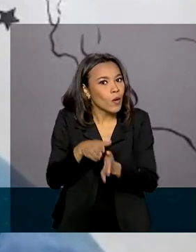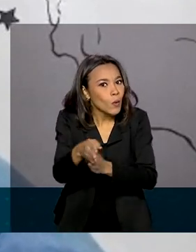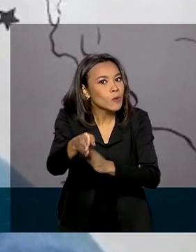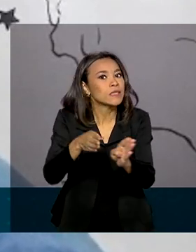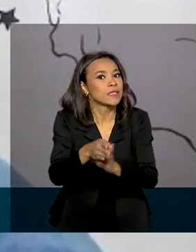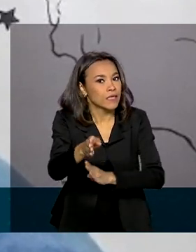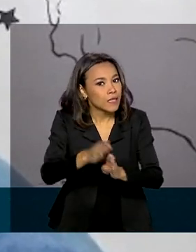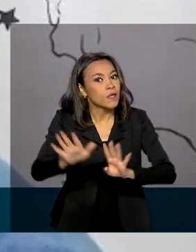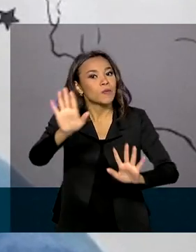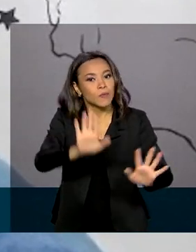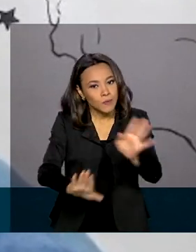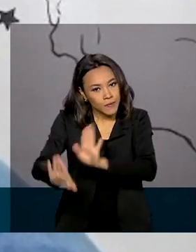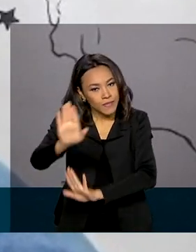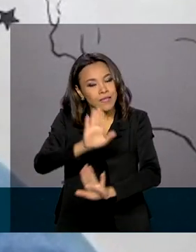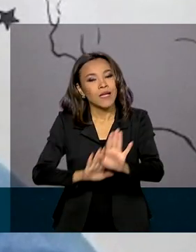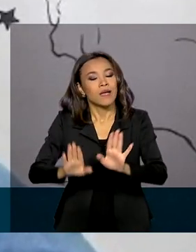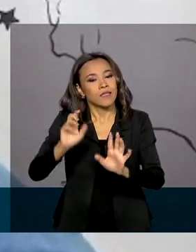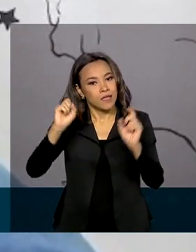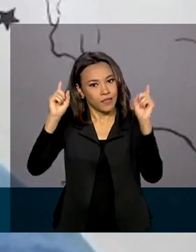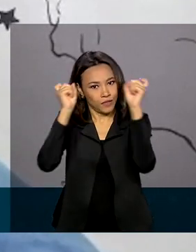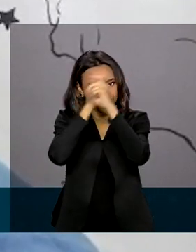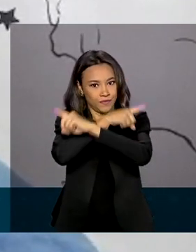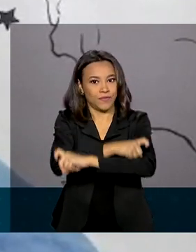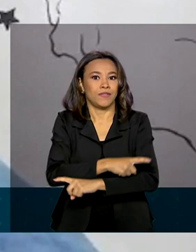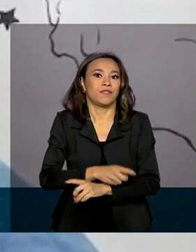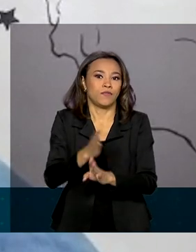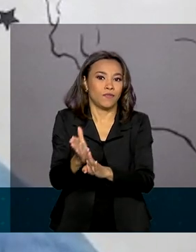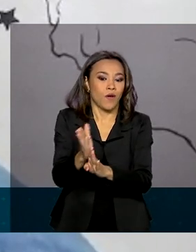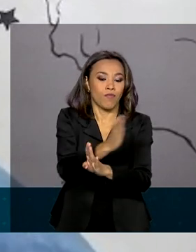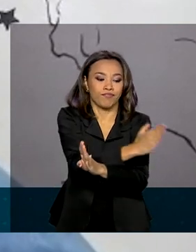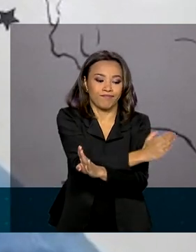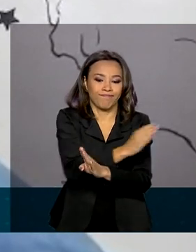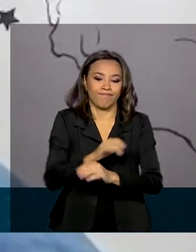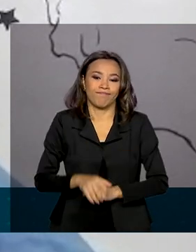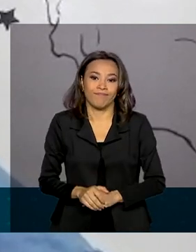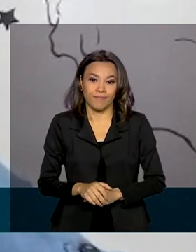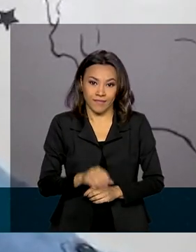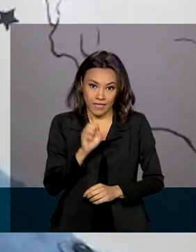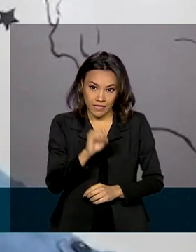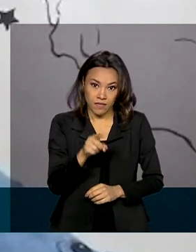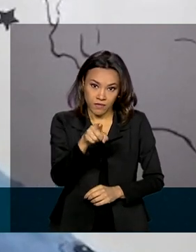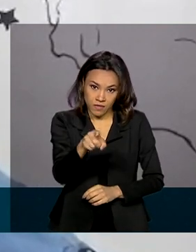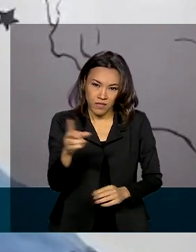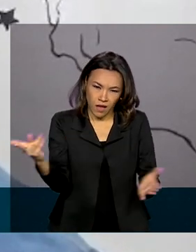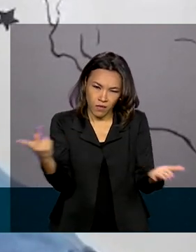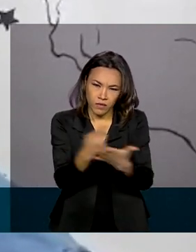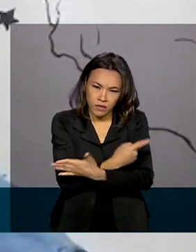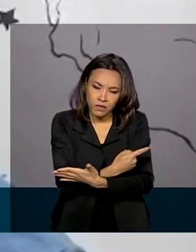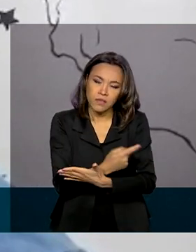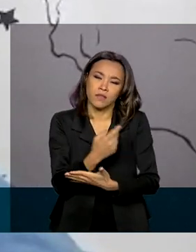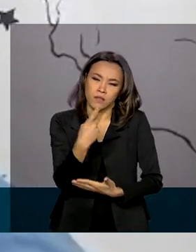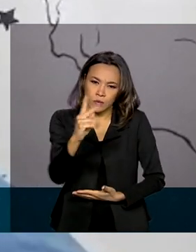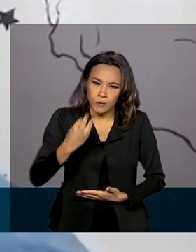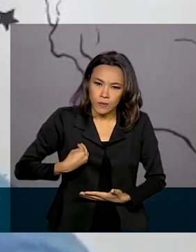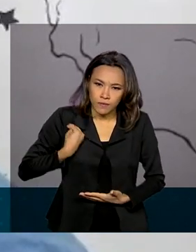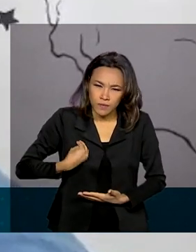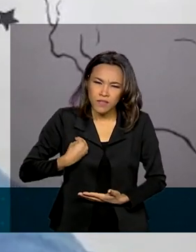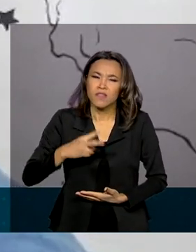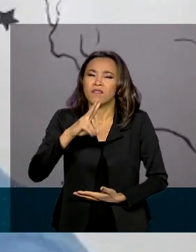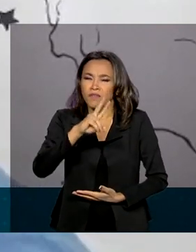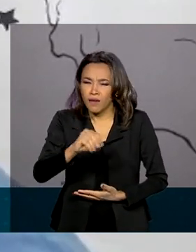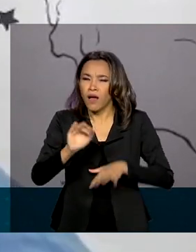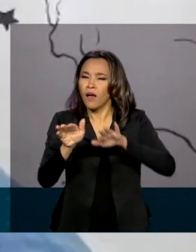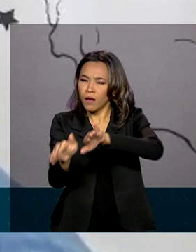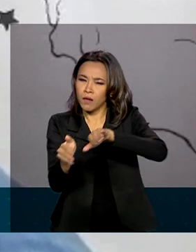carinho e cuidado, a fase mais difícil fica para trás. Se você está vivenciando esse momento, vai passar,